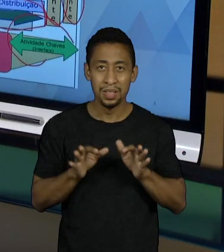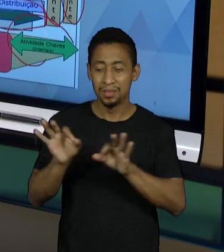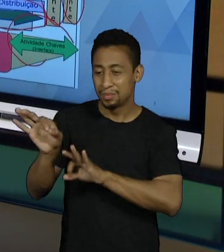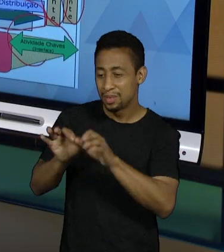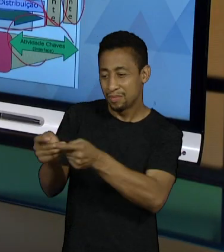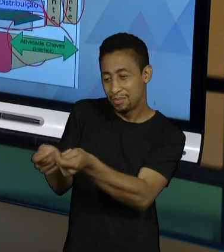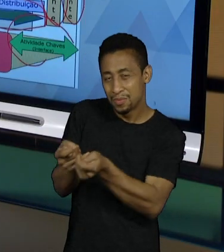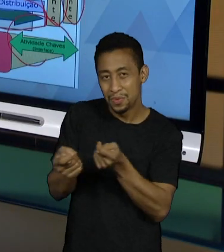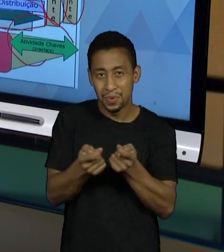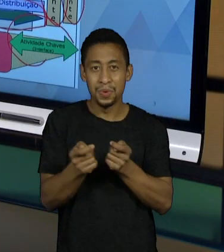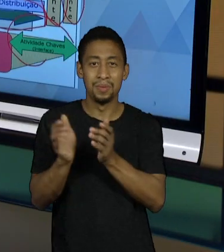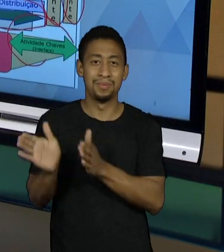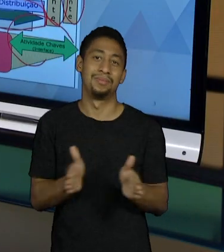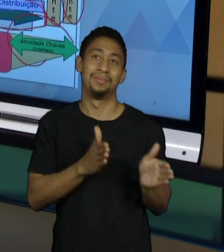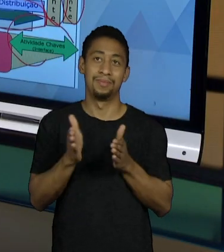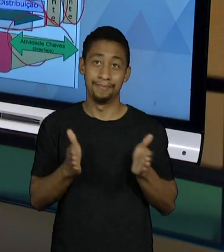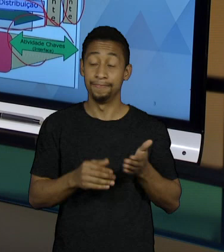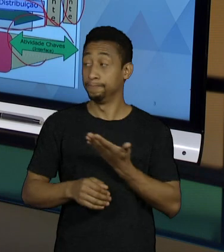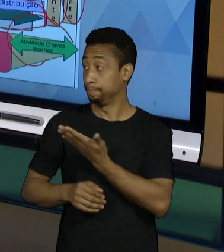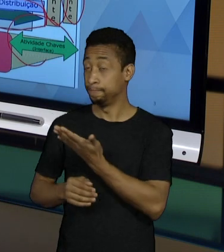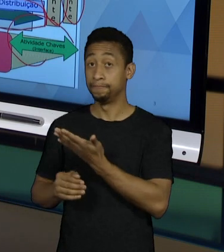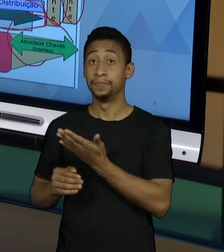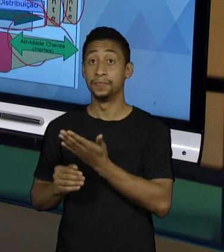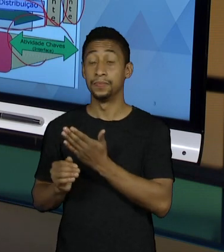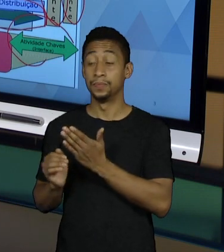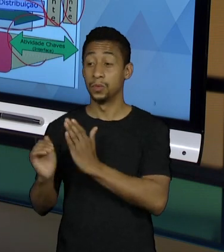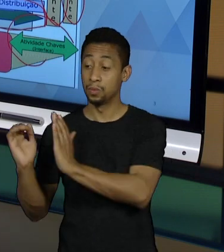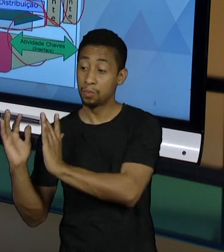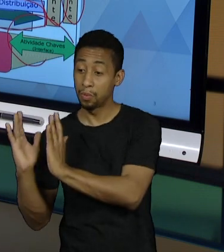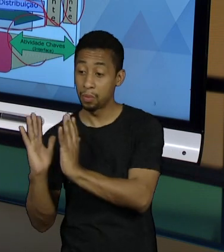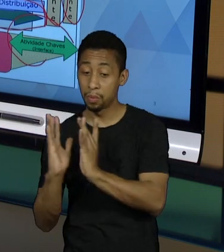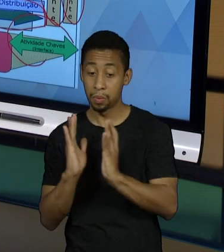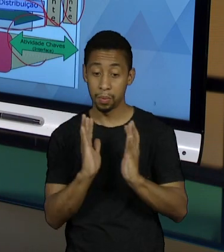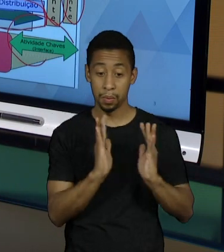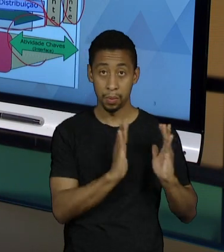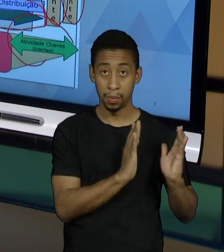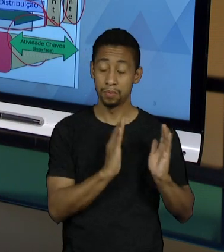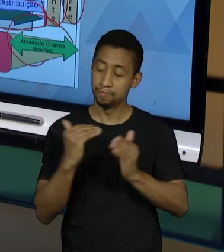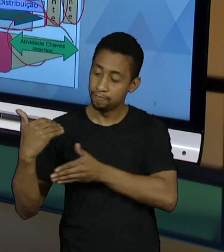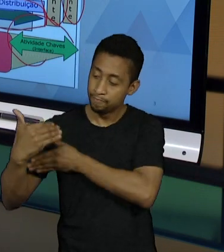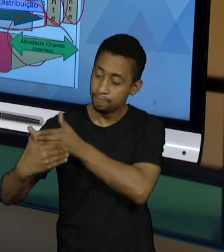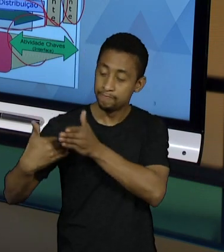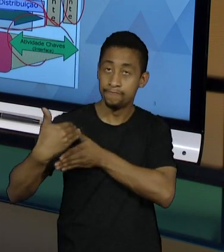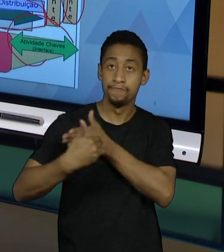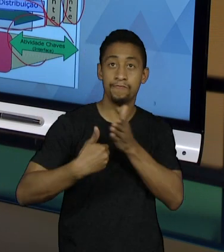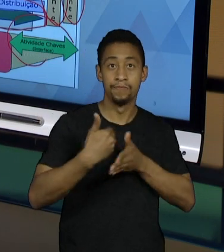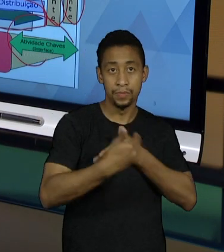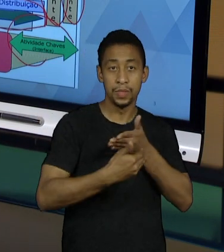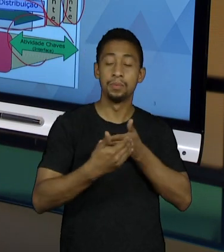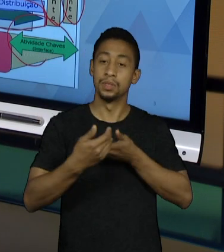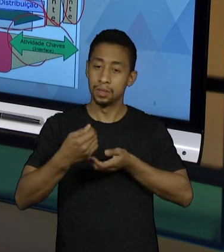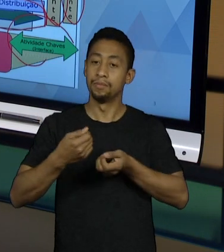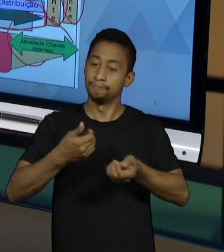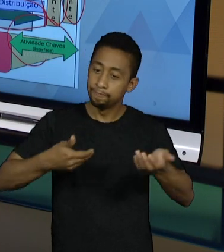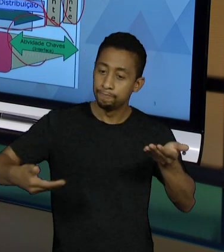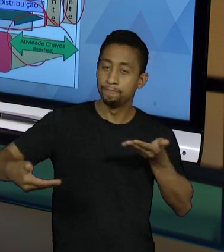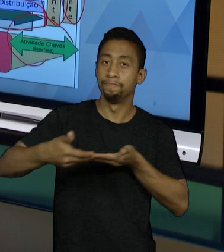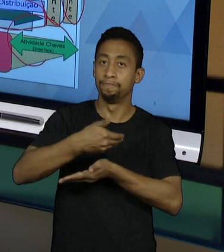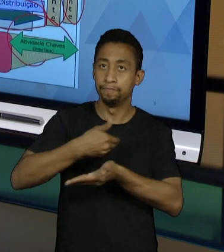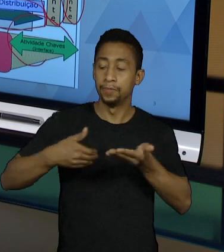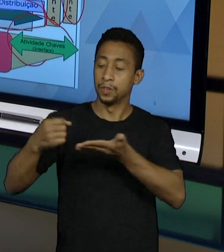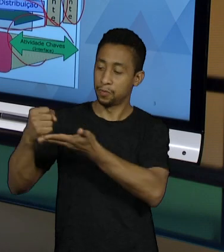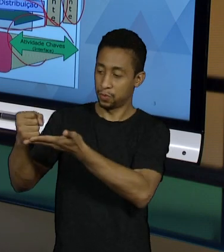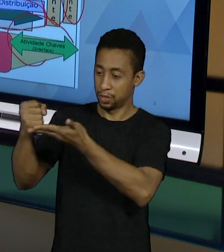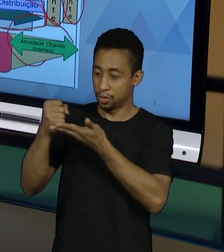controle da produção. Então esse fluxo de informações, ele tem que ir e voltar do